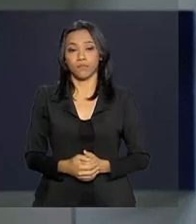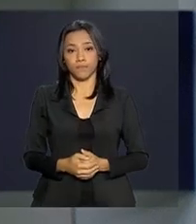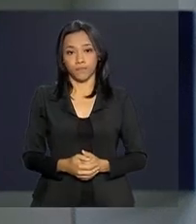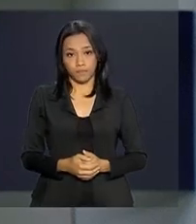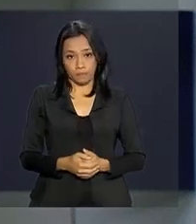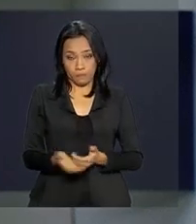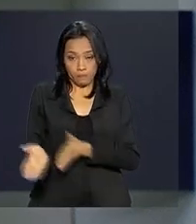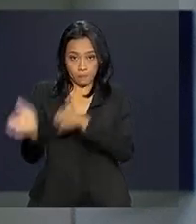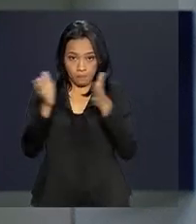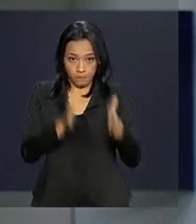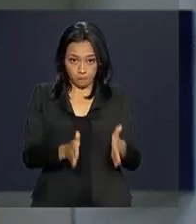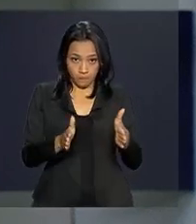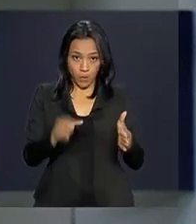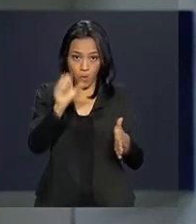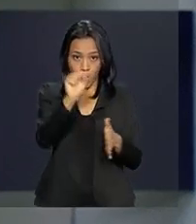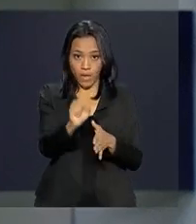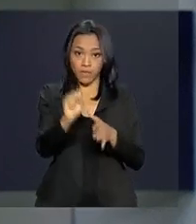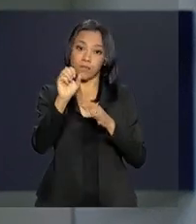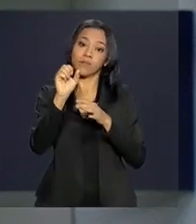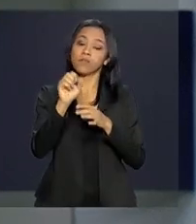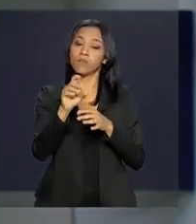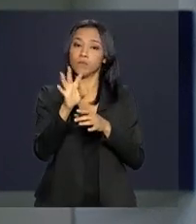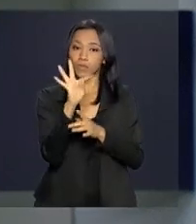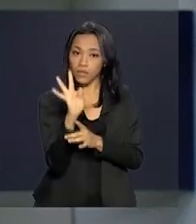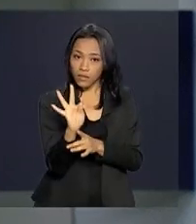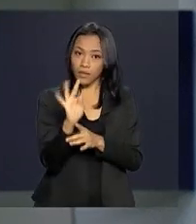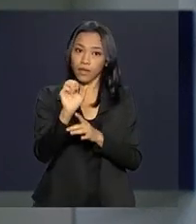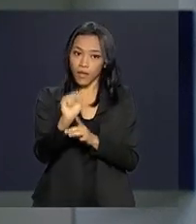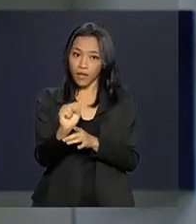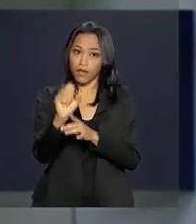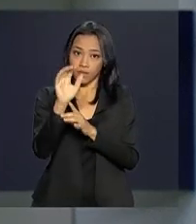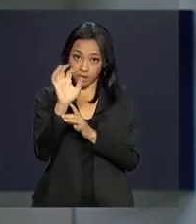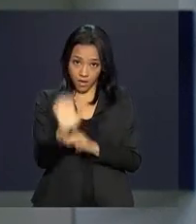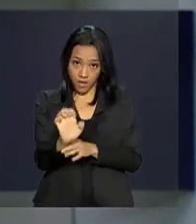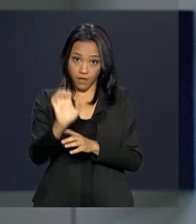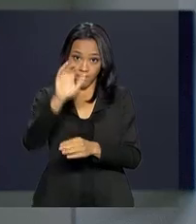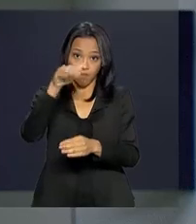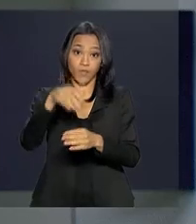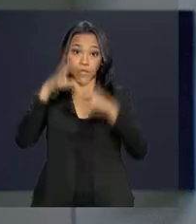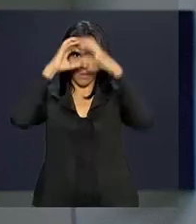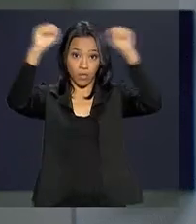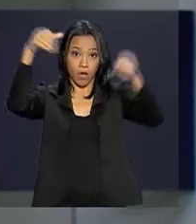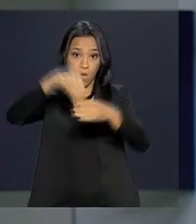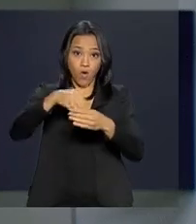O Tribunal Superior Eleitoral aprovou o envio de tropas federais para